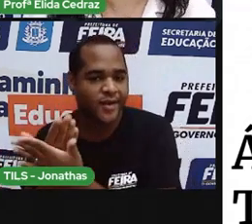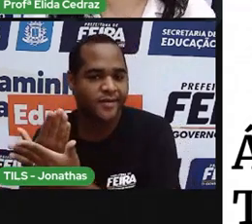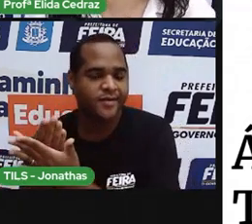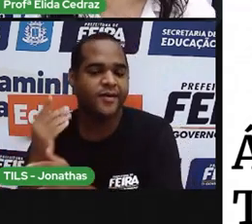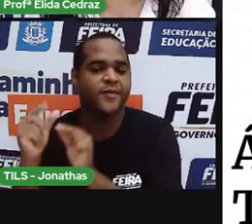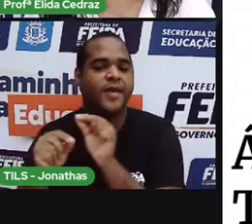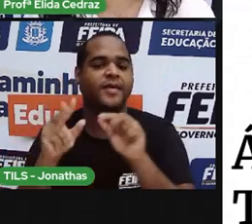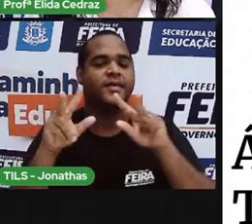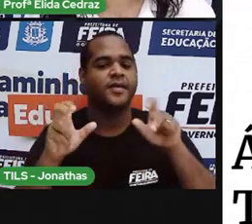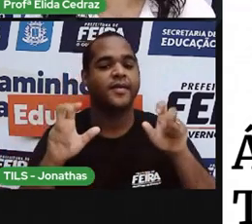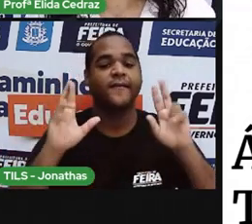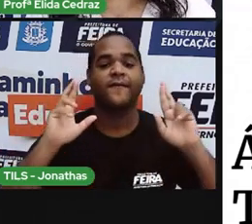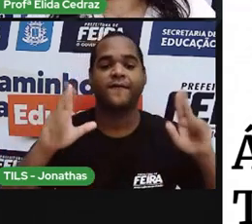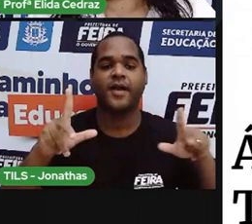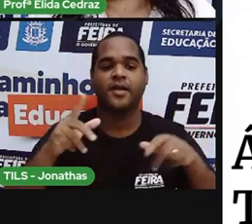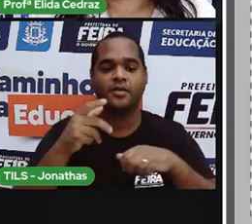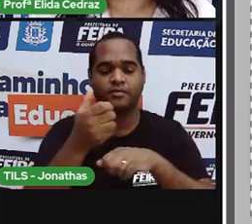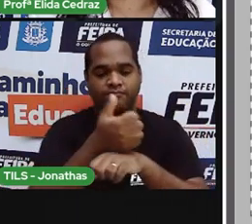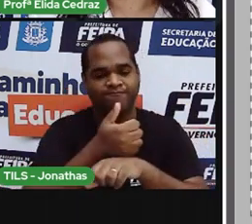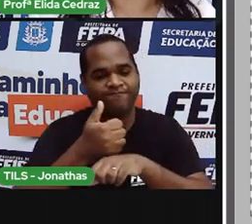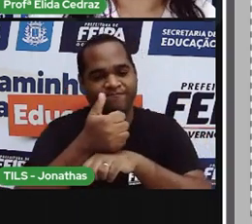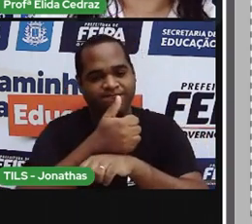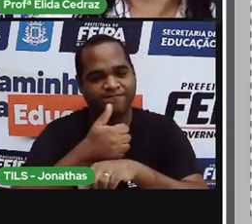é Diferentes Profissões.